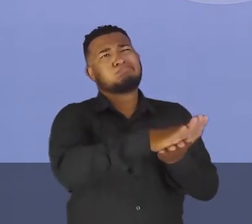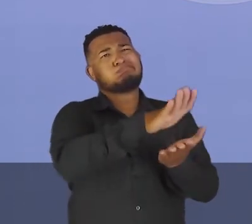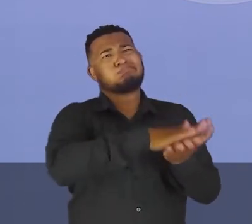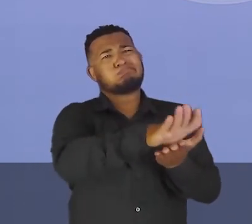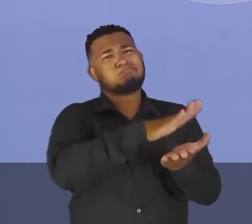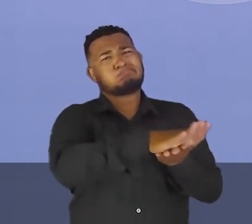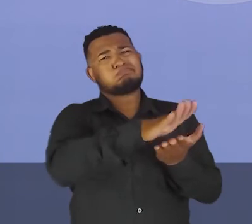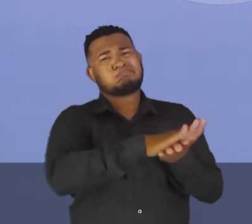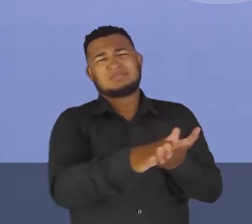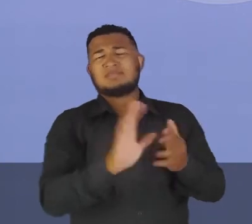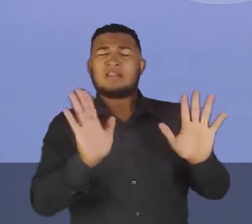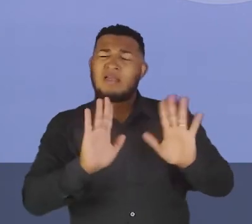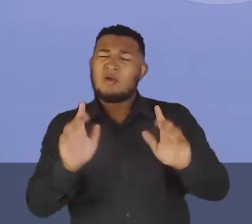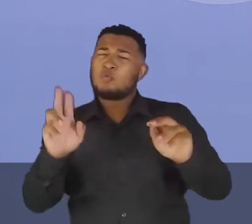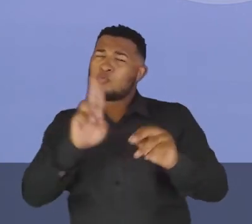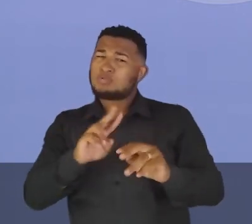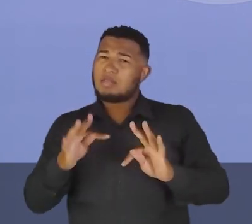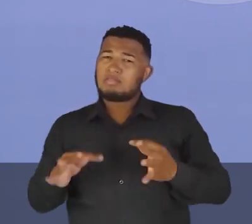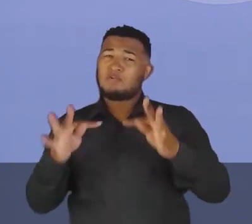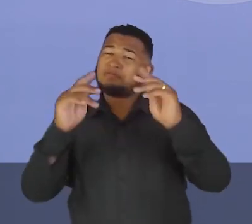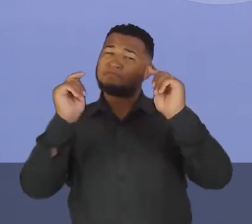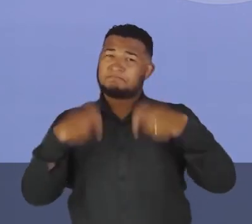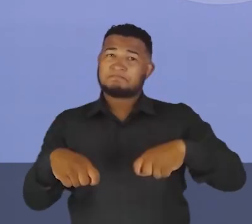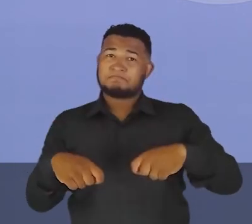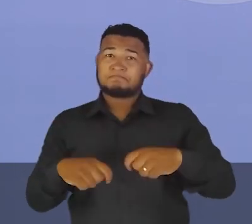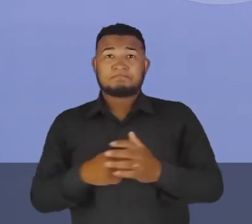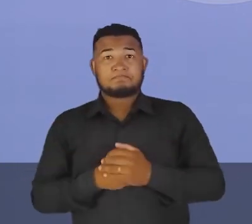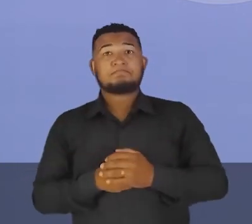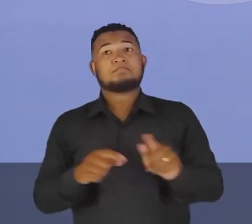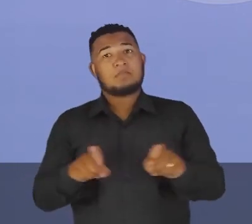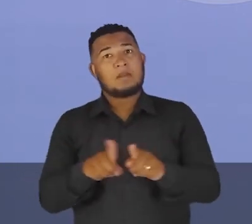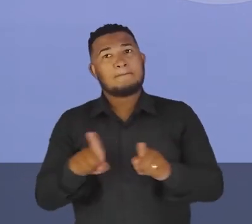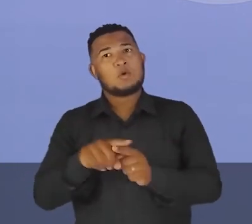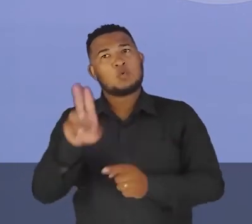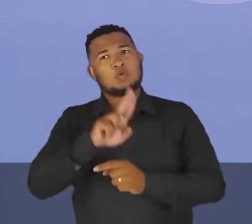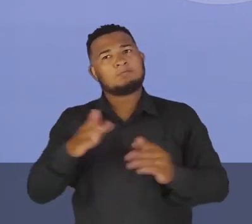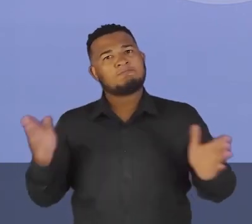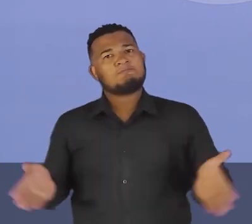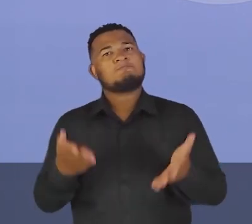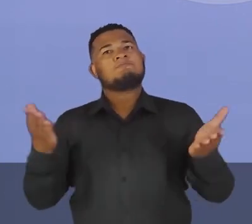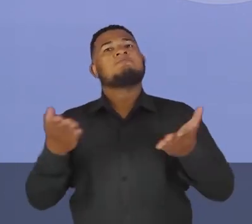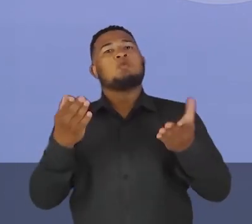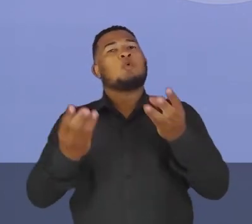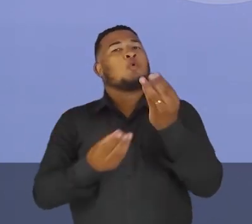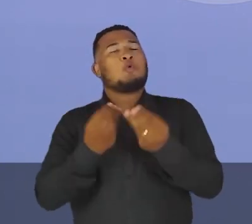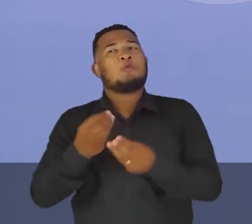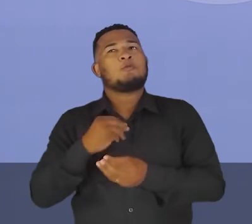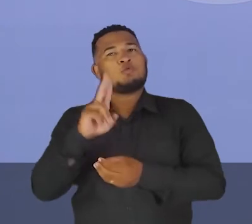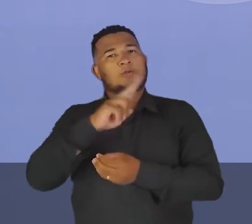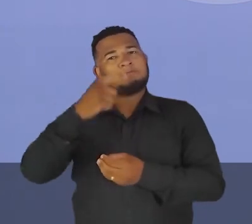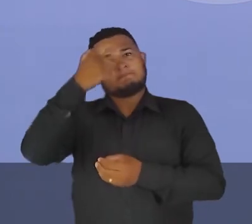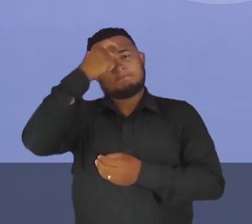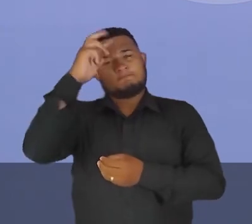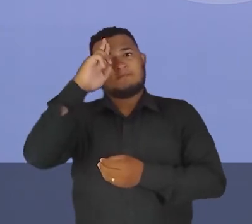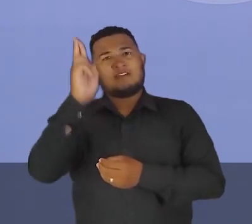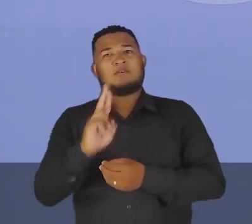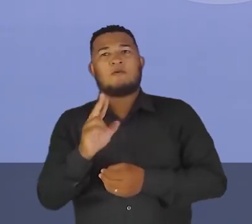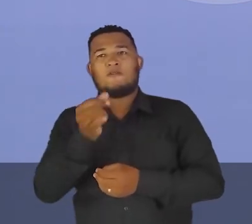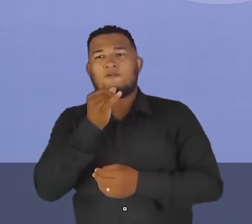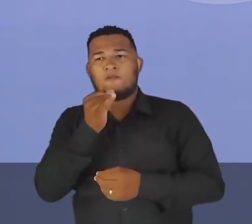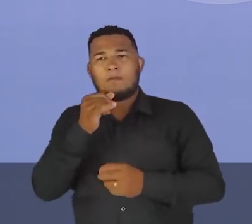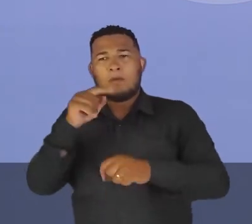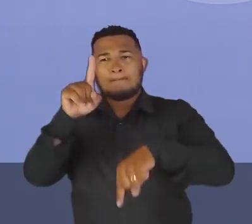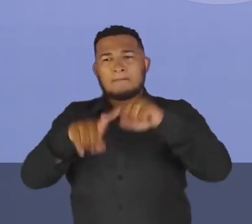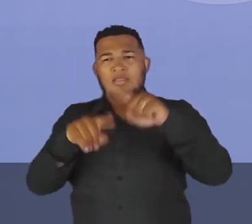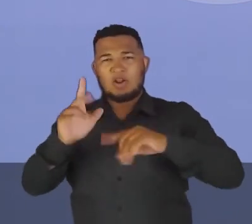o uso, então, da nossa tecnologia, tá? Incentivar o uso racional dos insumos. E quando a fala de insumos, a gente está falando, por exemplo, de material de limpeza,